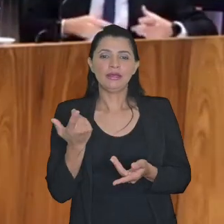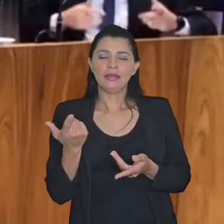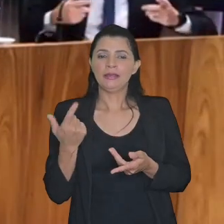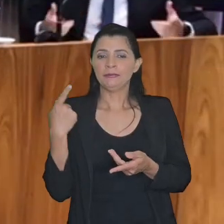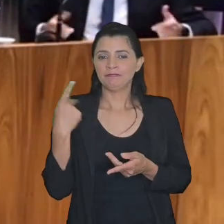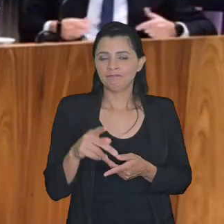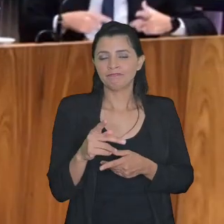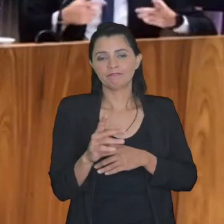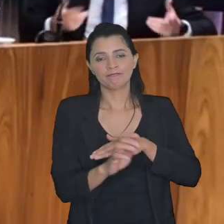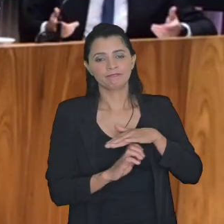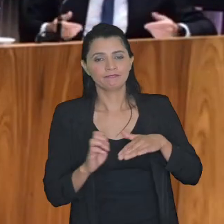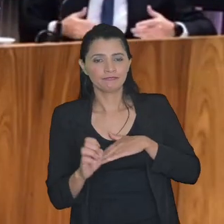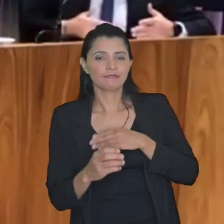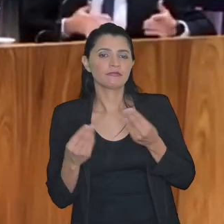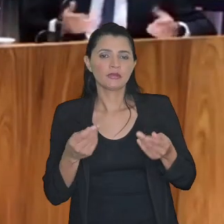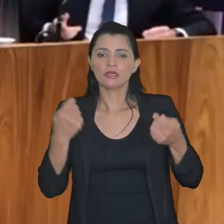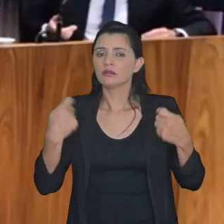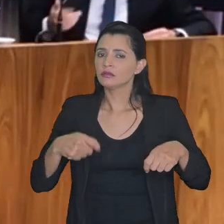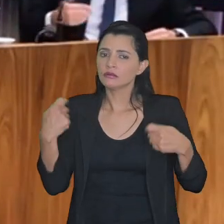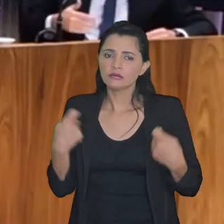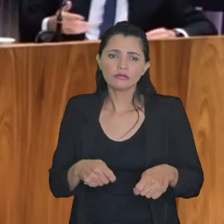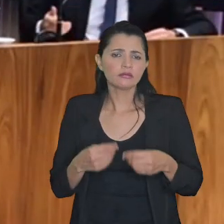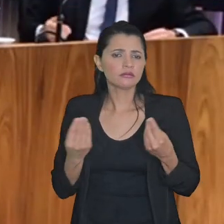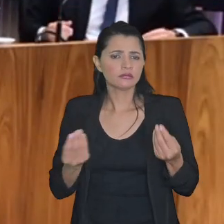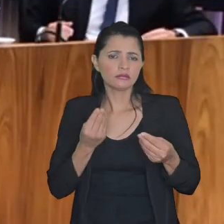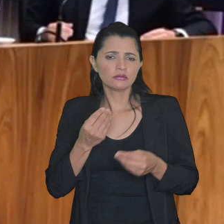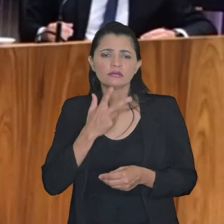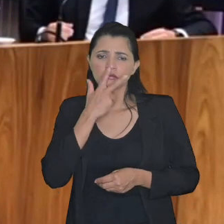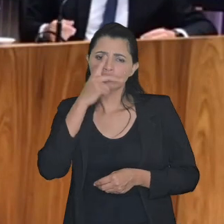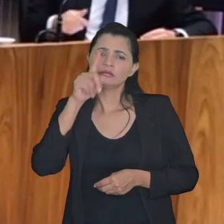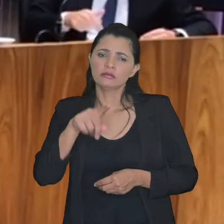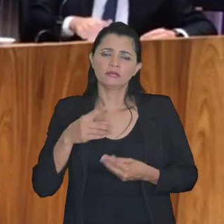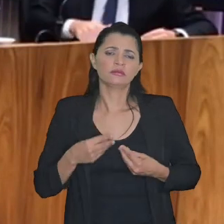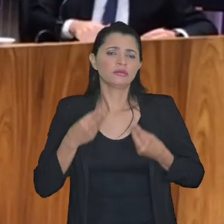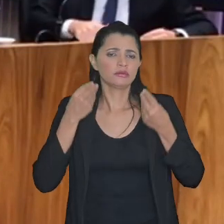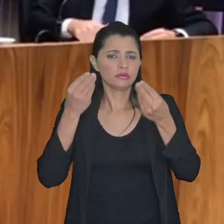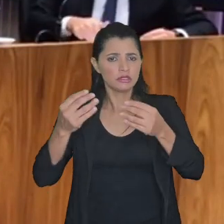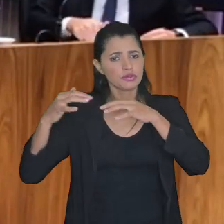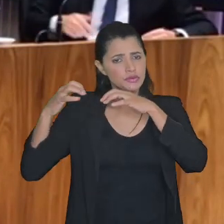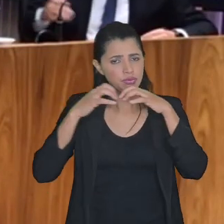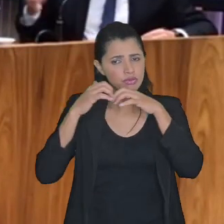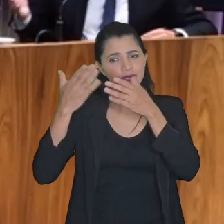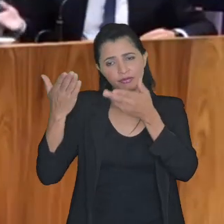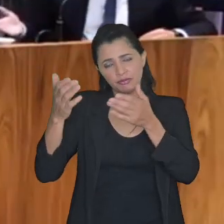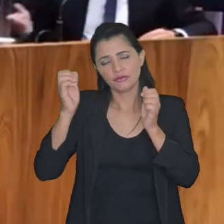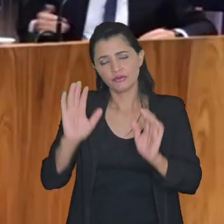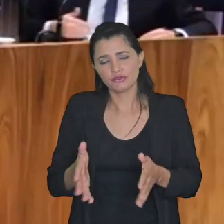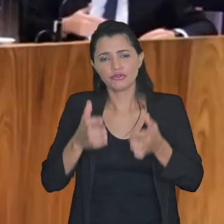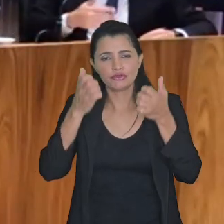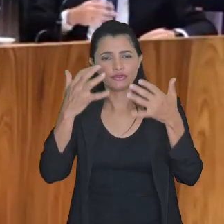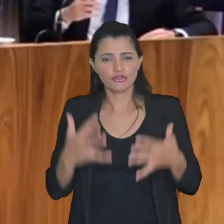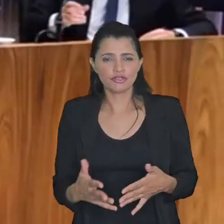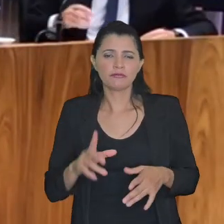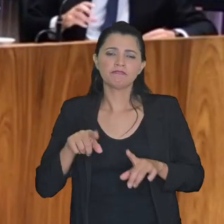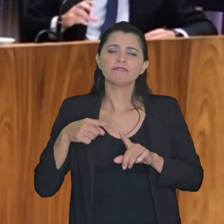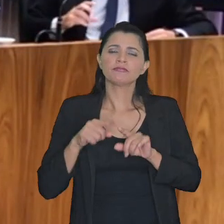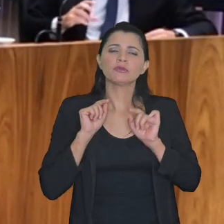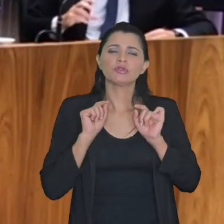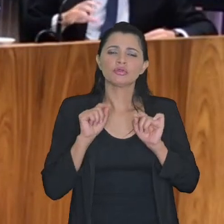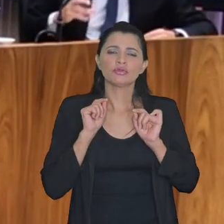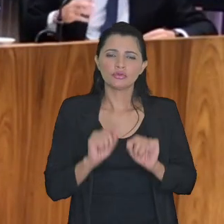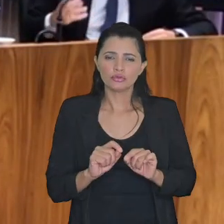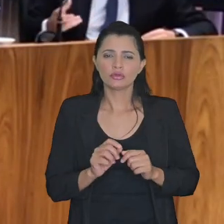de vista da empresa e para todos sem a necessidade então também acho que eu ia trazer essa reflexão a senhora já falou então acho que mais